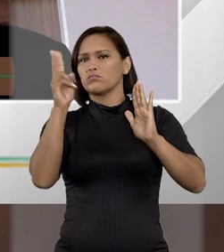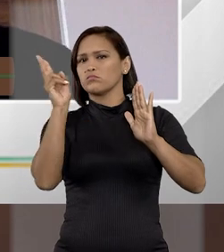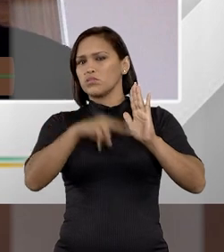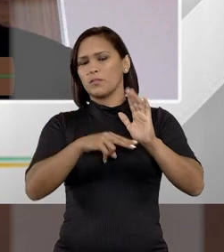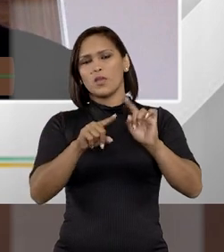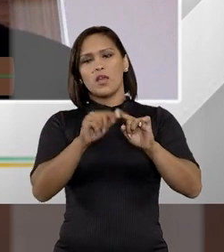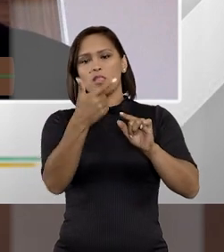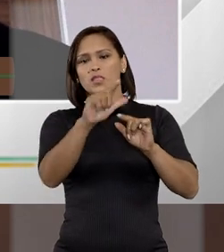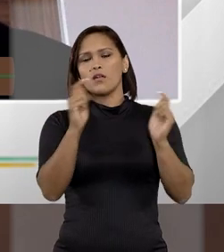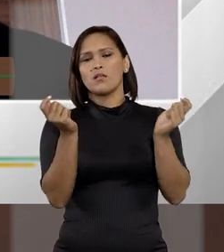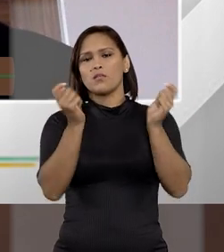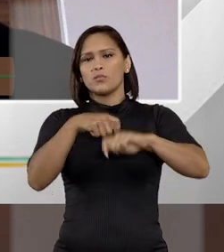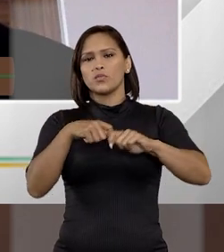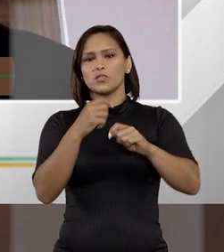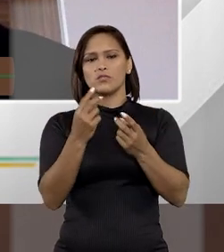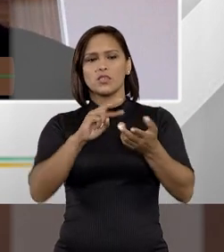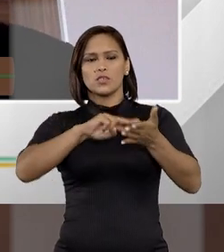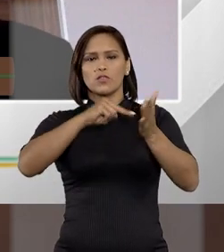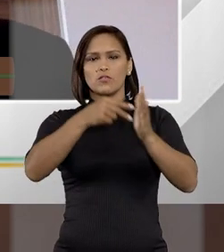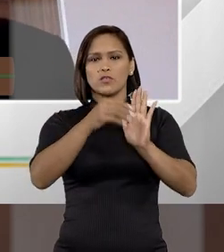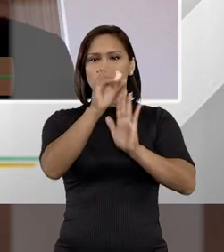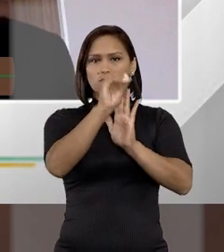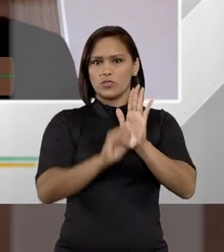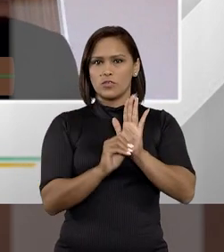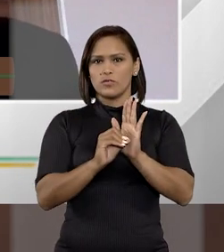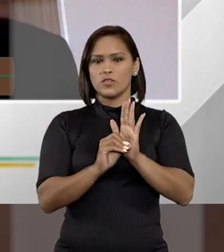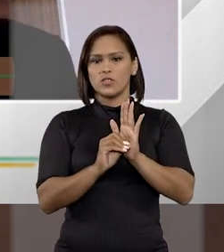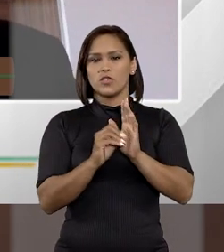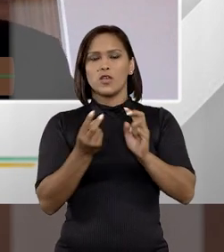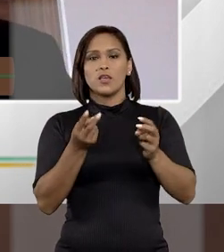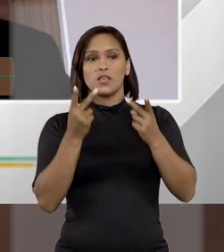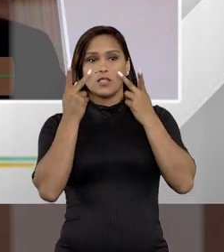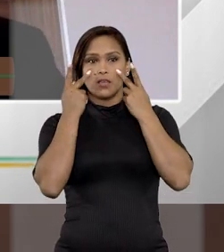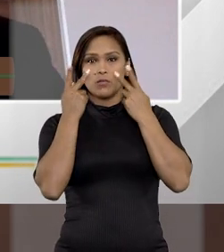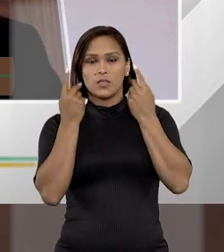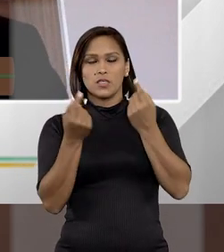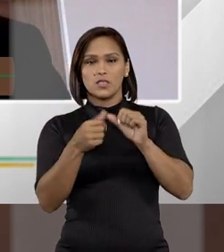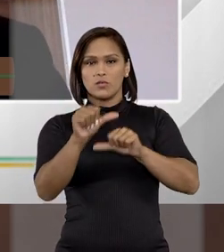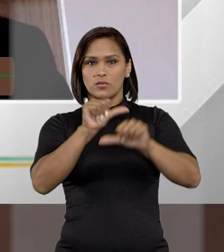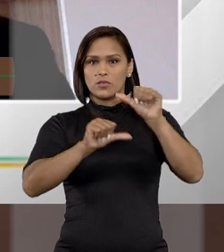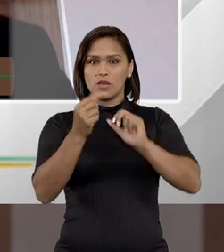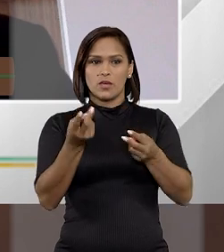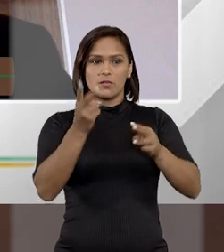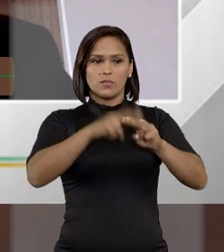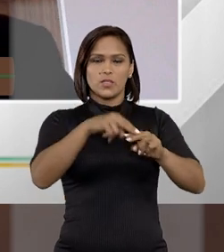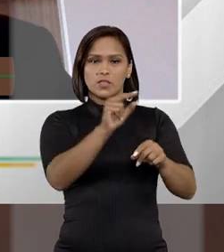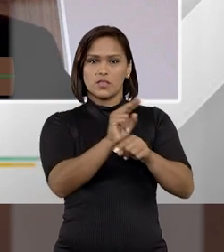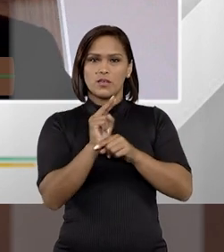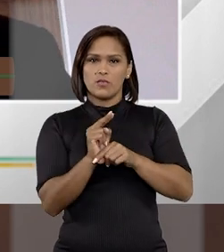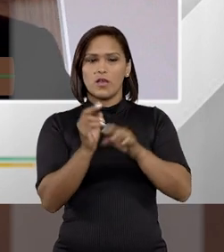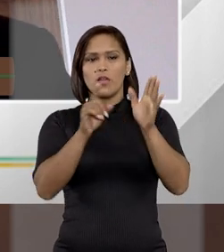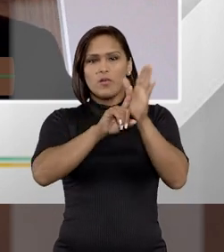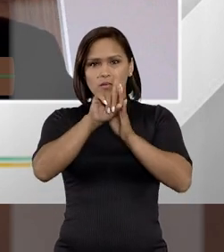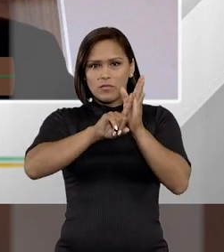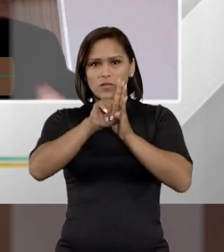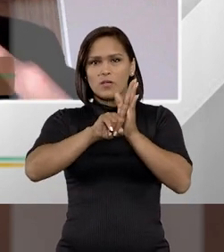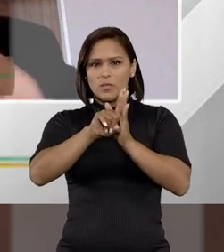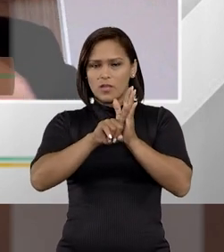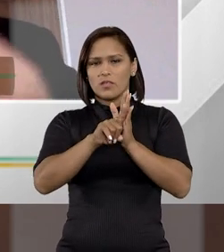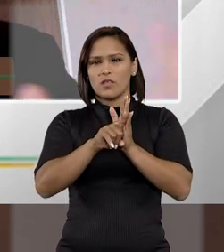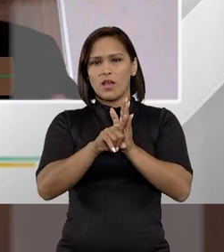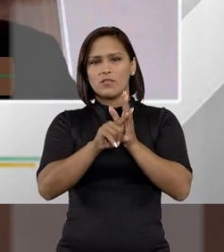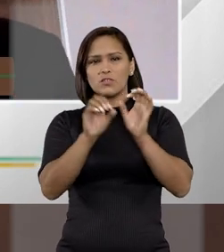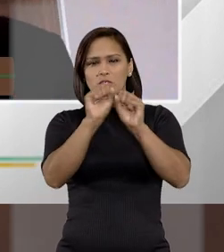dizendo que não é mais possível essa conversão de ofício da prisão em flagrante em prisão preventiva. Foi feita uma análise,